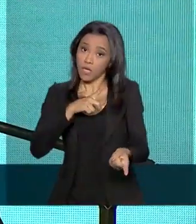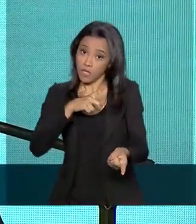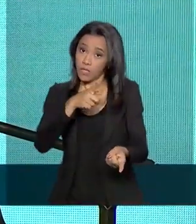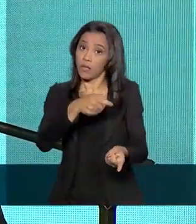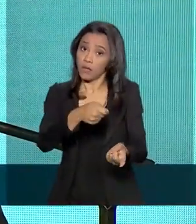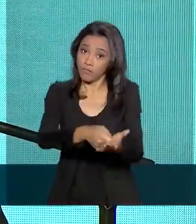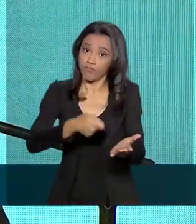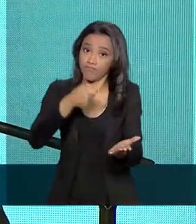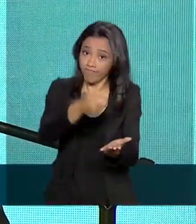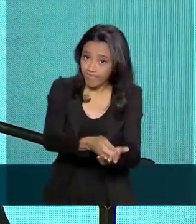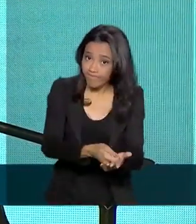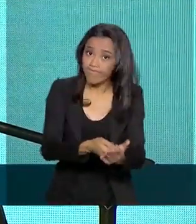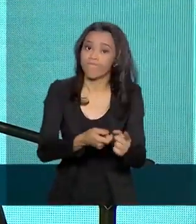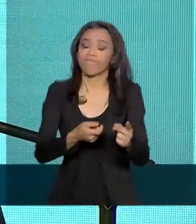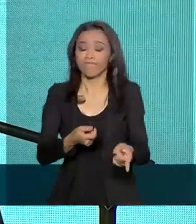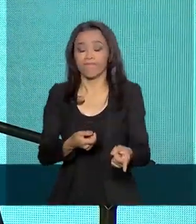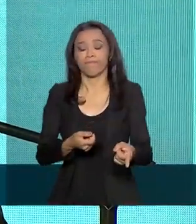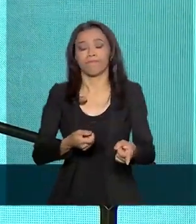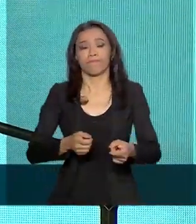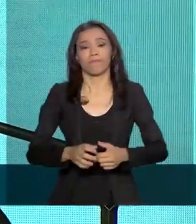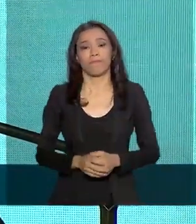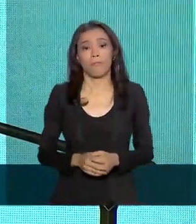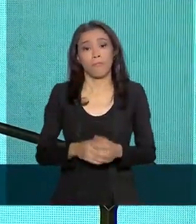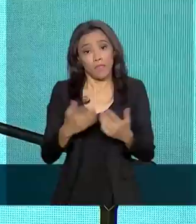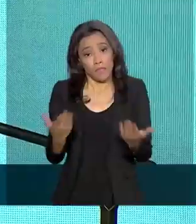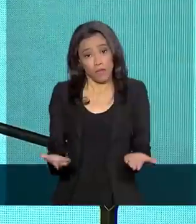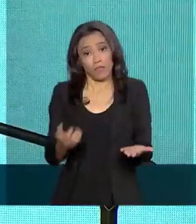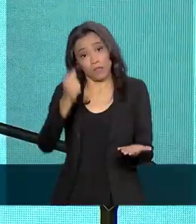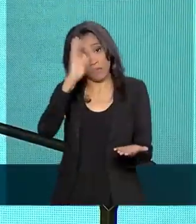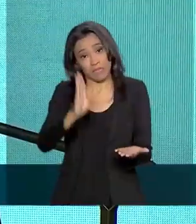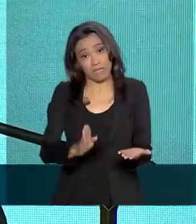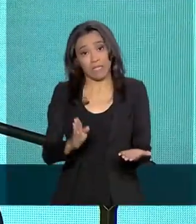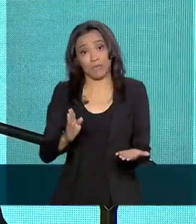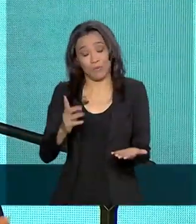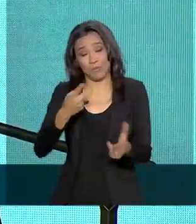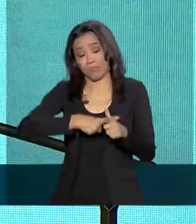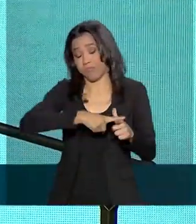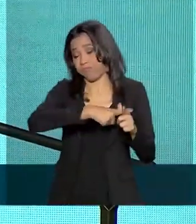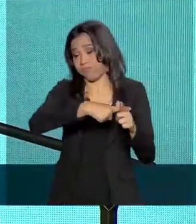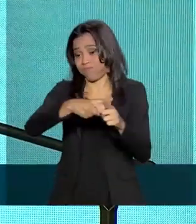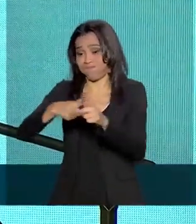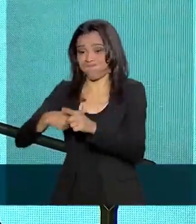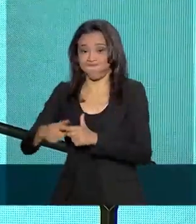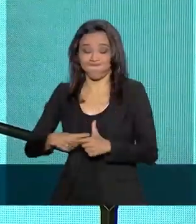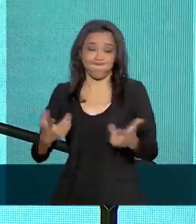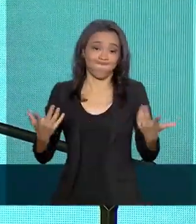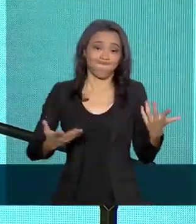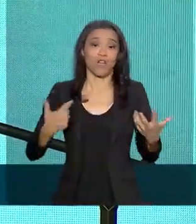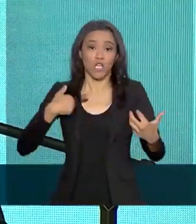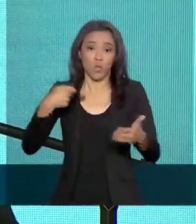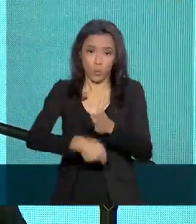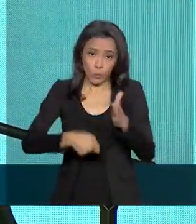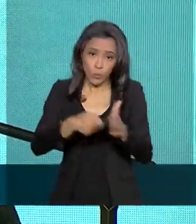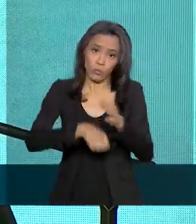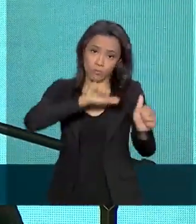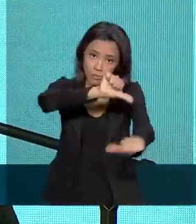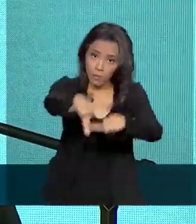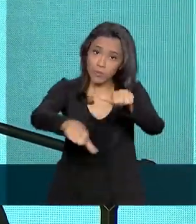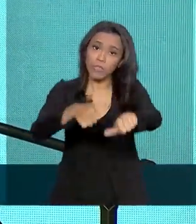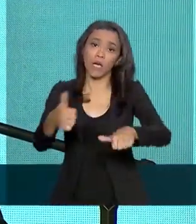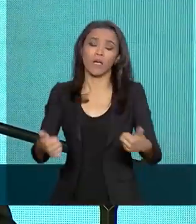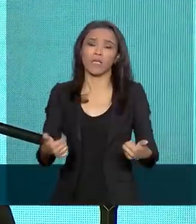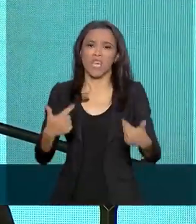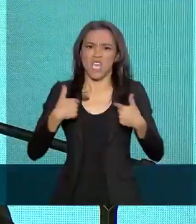Expropriação do imóvel com todos os removentes. Esse é o Brasil que nós pegamos. Esse é o Brasil que eu luto para mudar. Não tenho